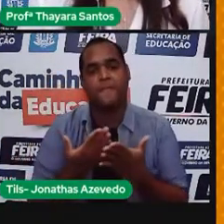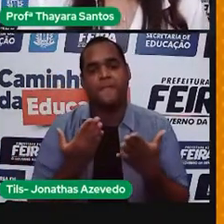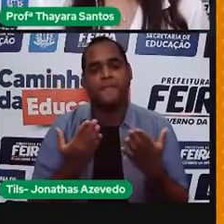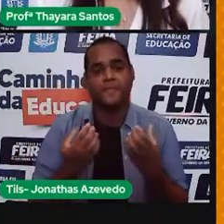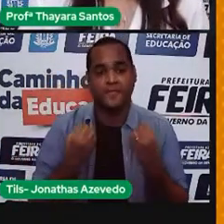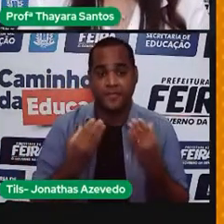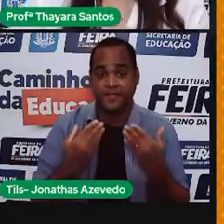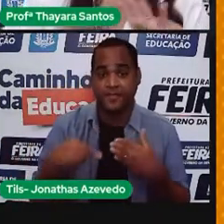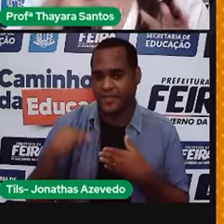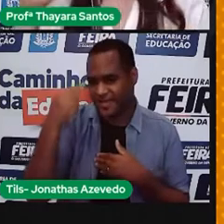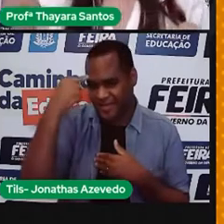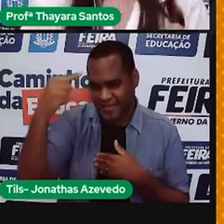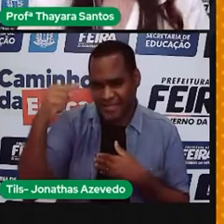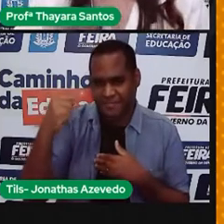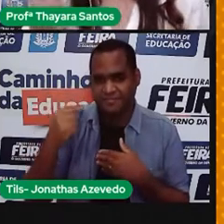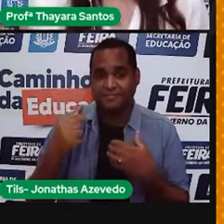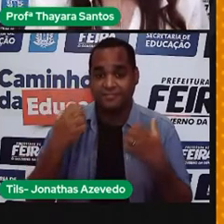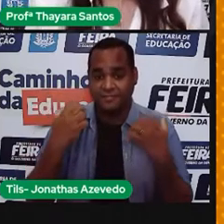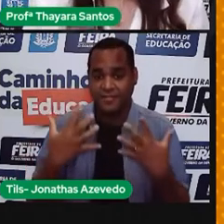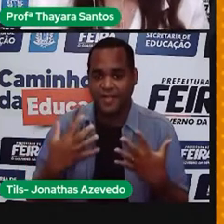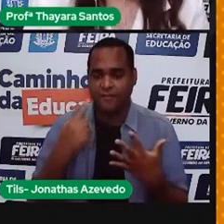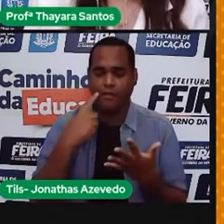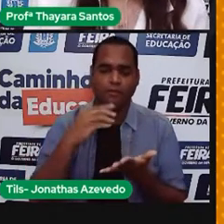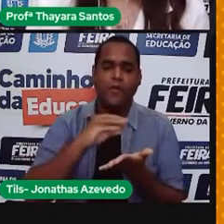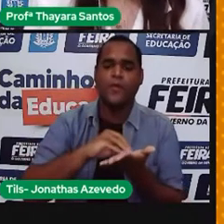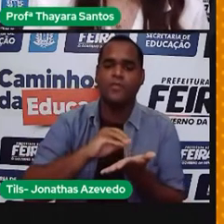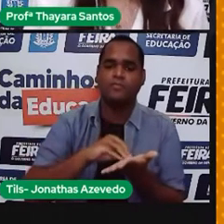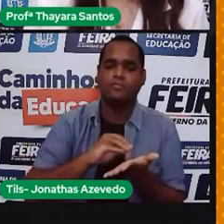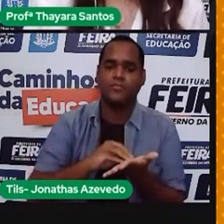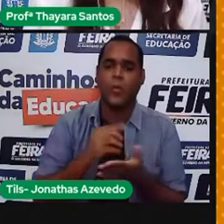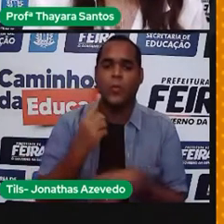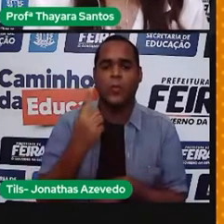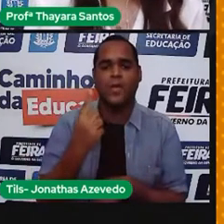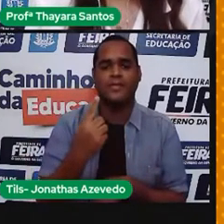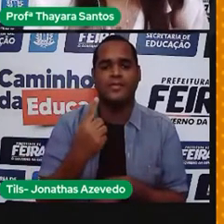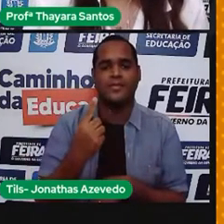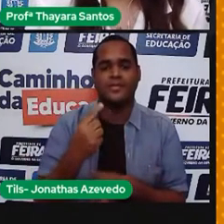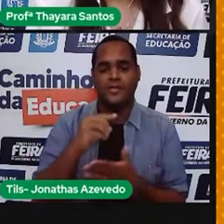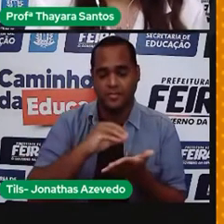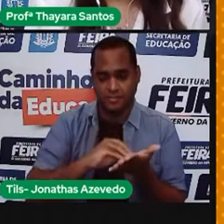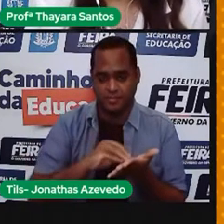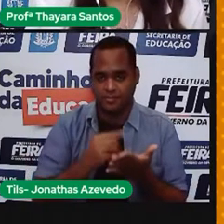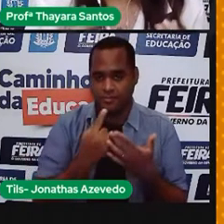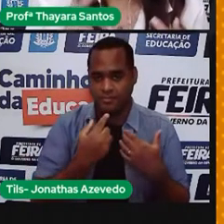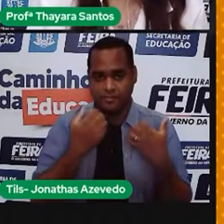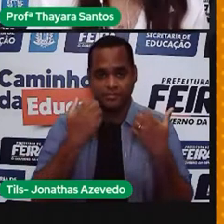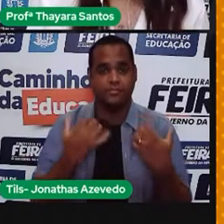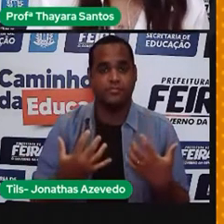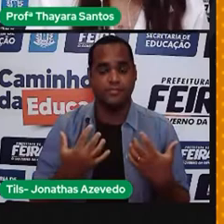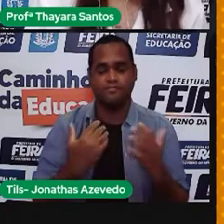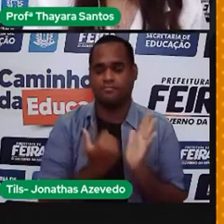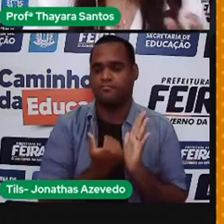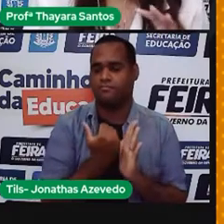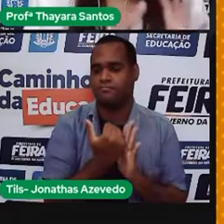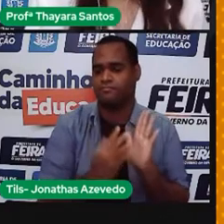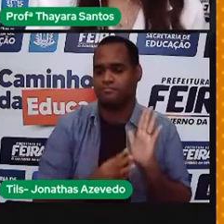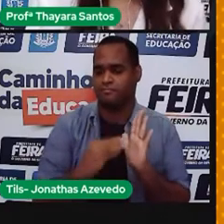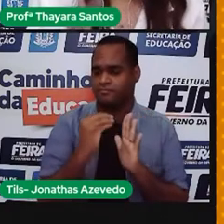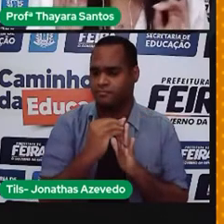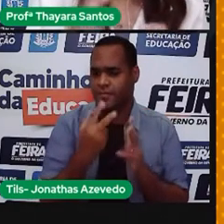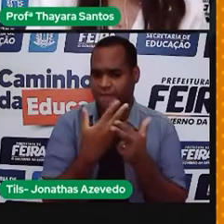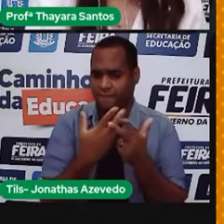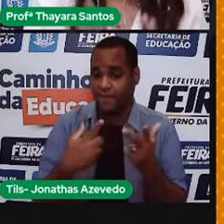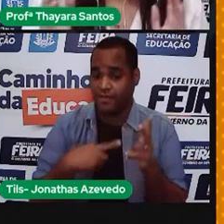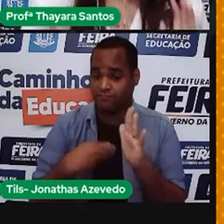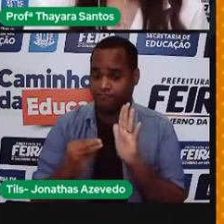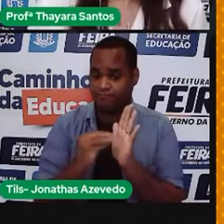E naquela nossa pincelada em cada uma das fontes, dos tipos de energia, faltou uma, a gente falou sobre várias,